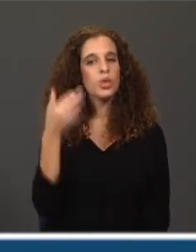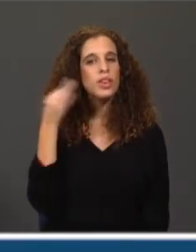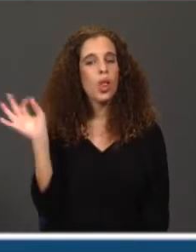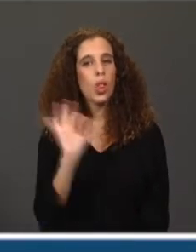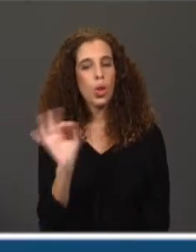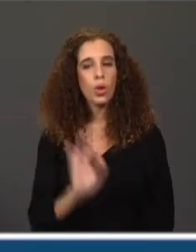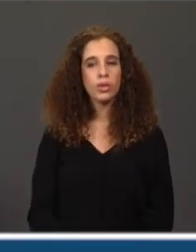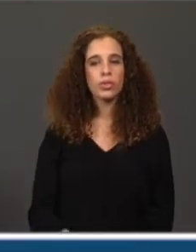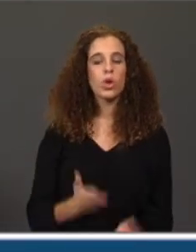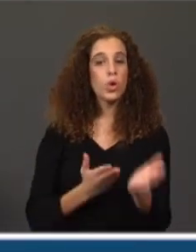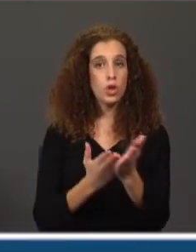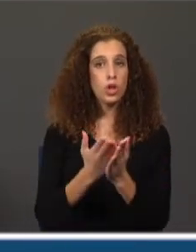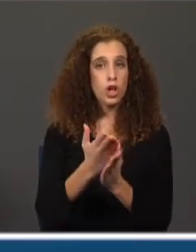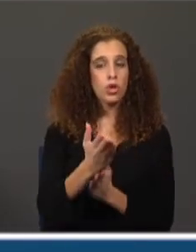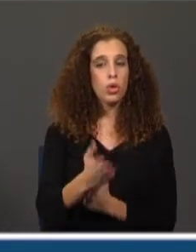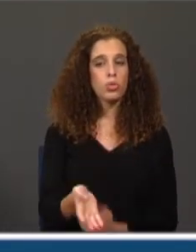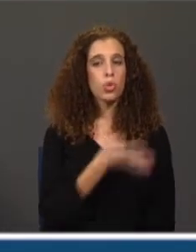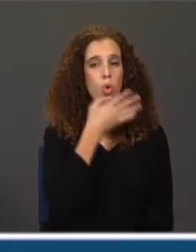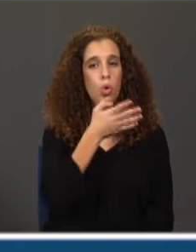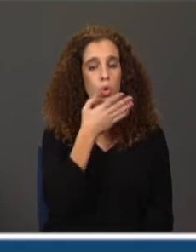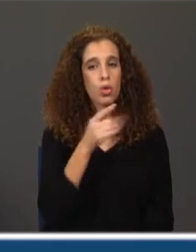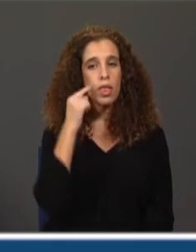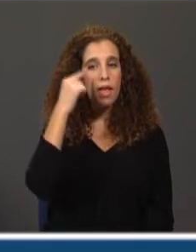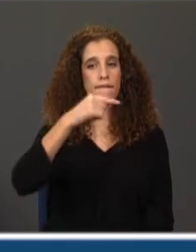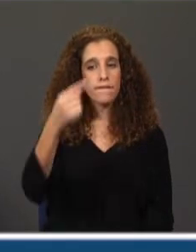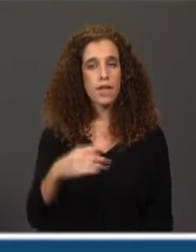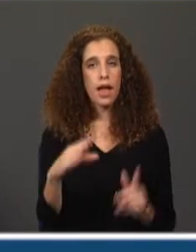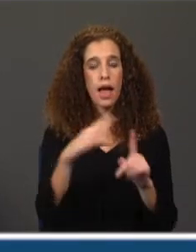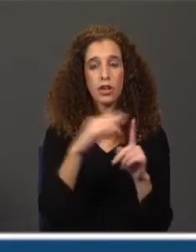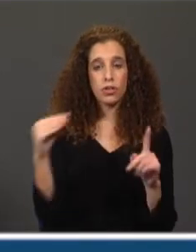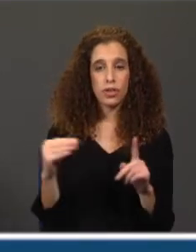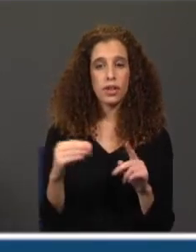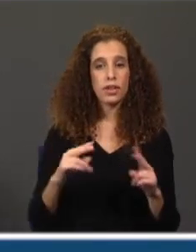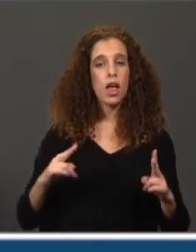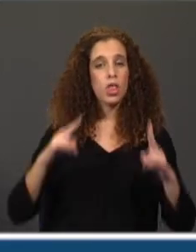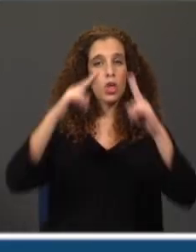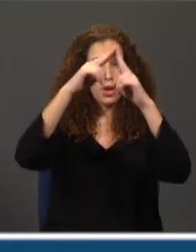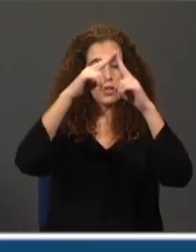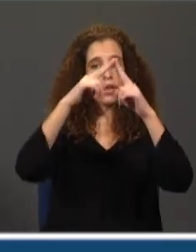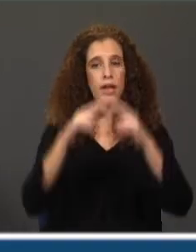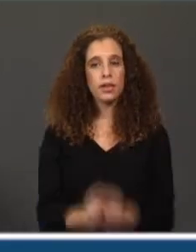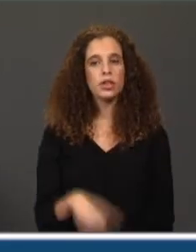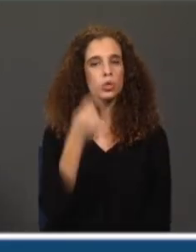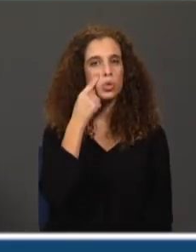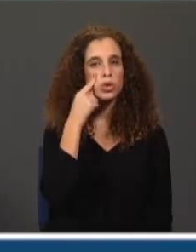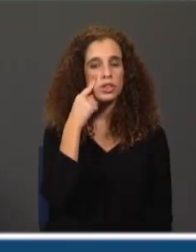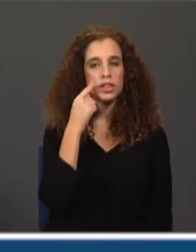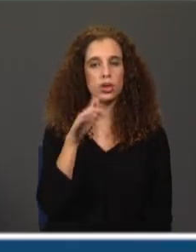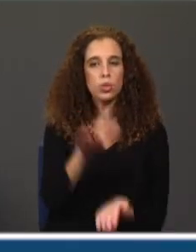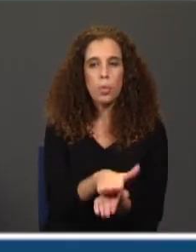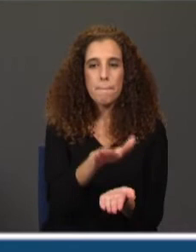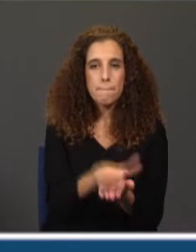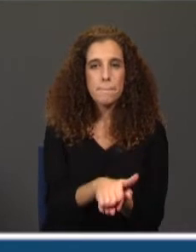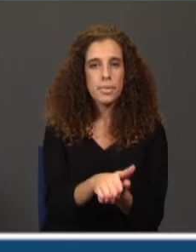viagem, Paris, as referências dele, a Torre Eiffel, a Torre Eiffel que ele conhecia dos pisapapéis